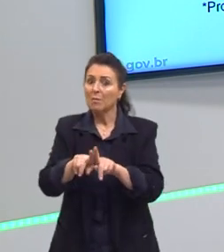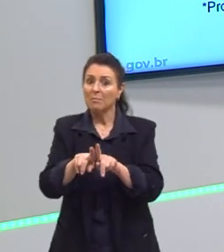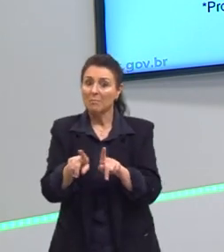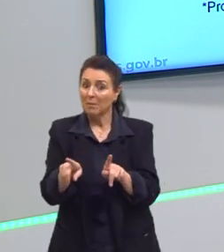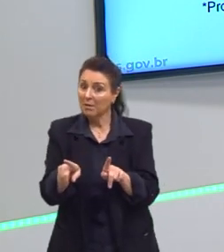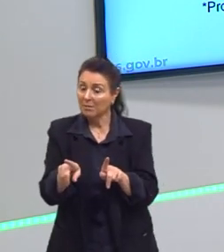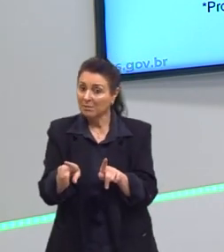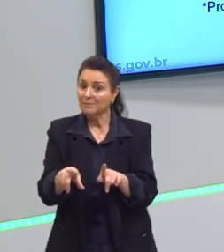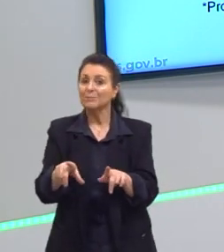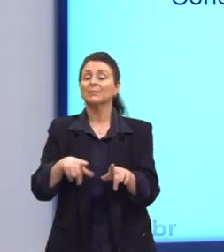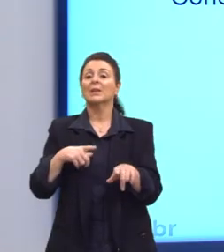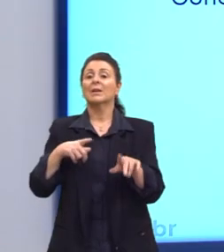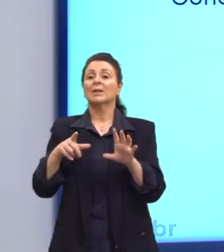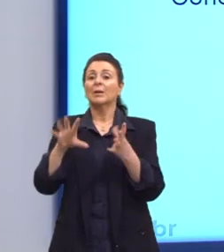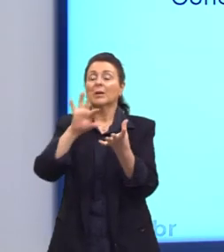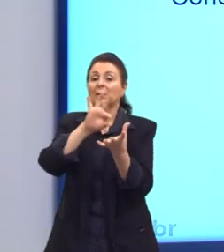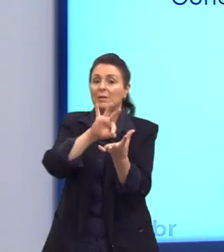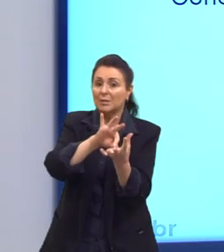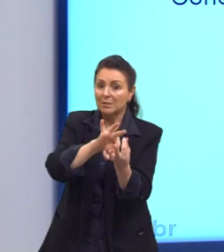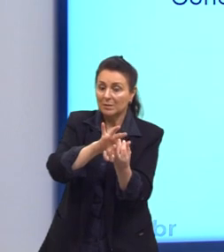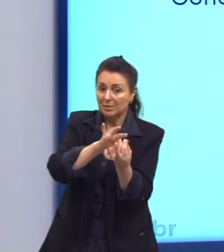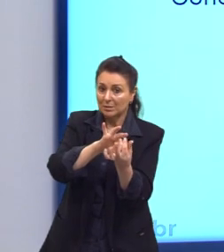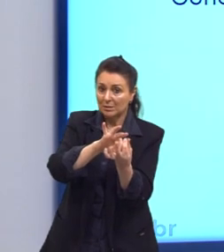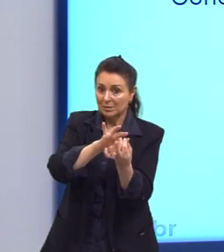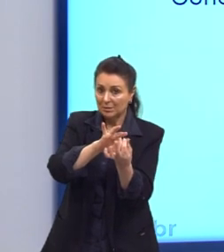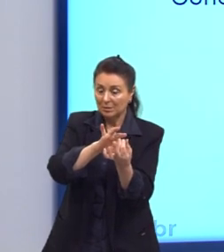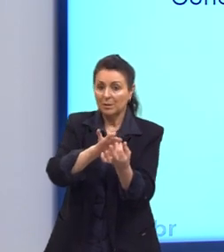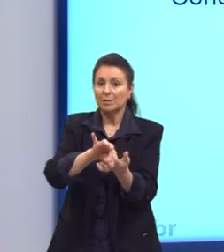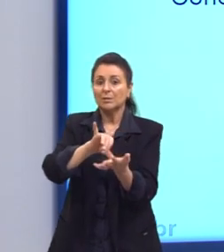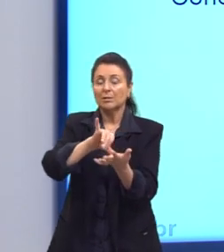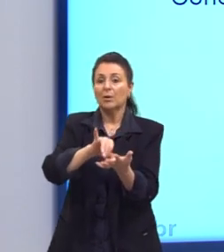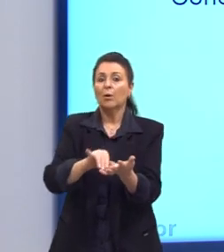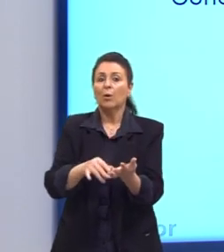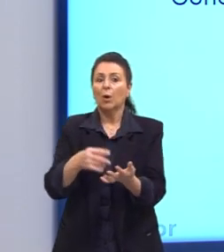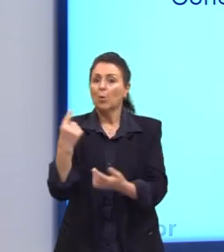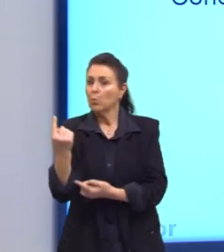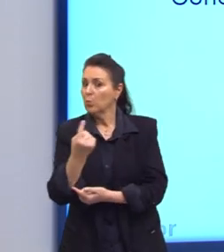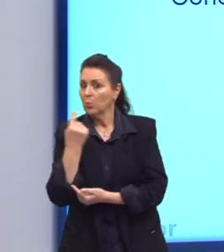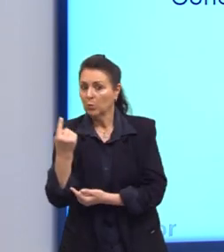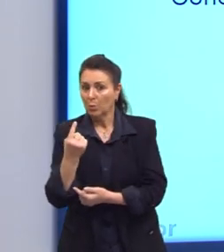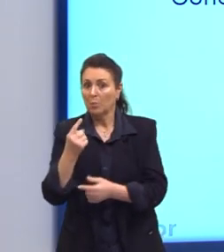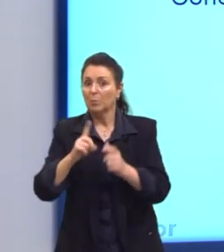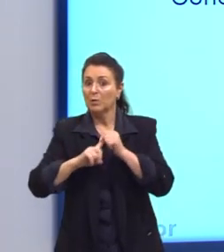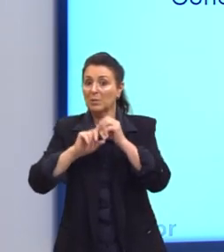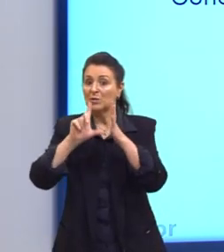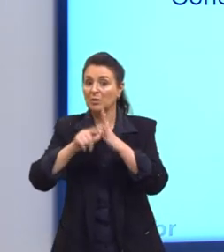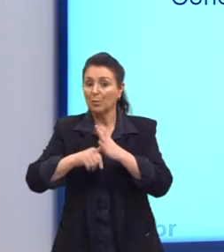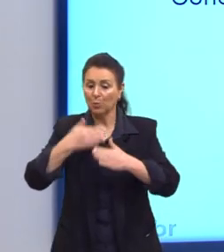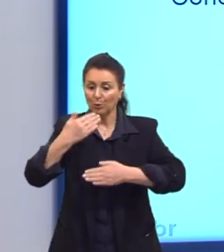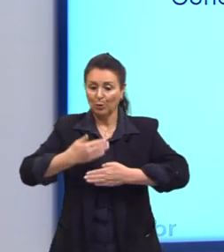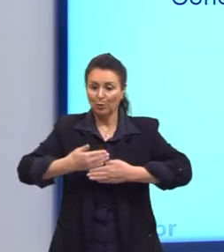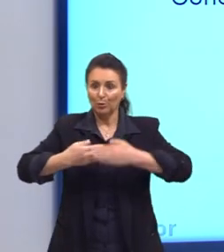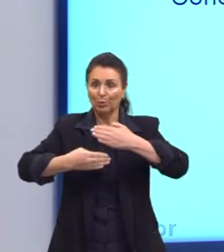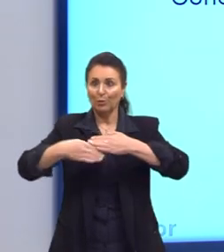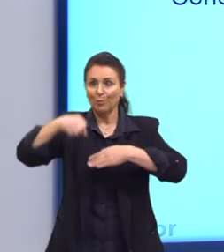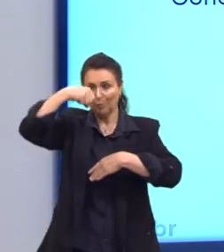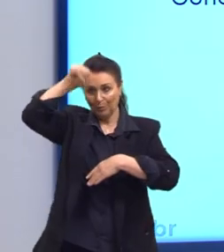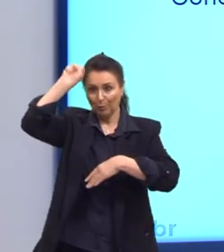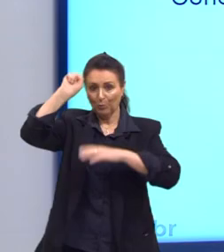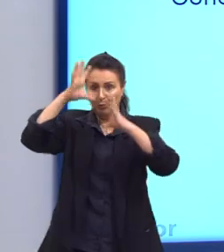isso. Capitalismo único destino, principalmente com a queda do Muro do Belém. Processos